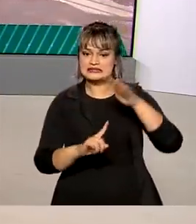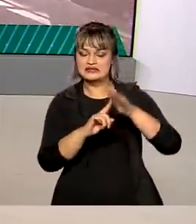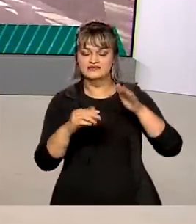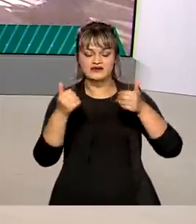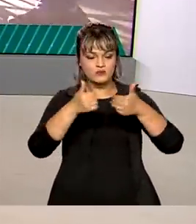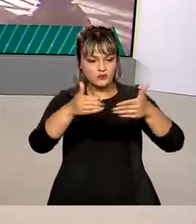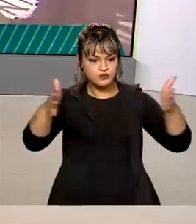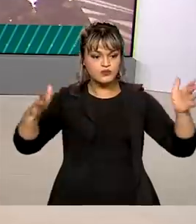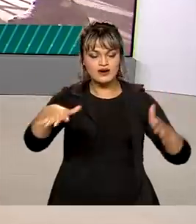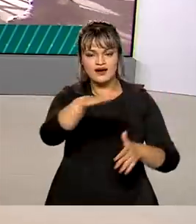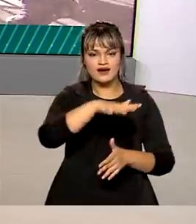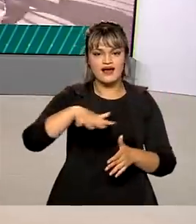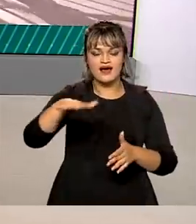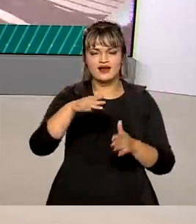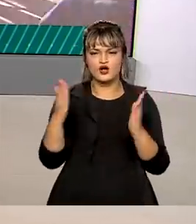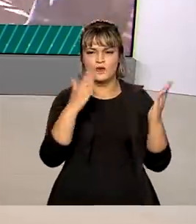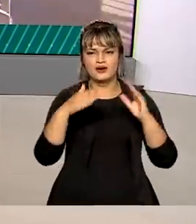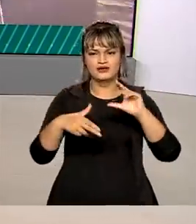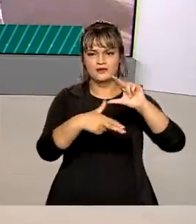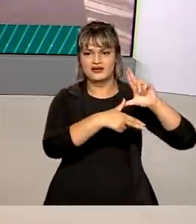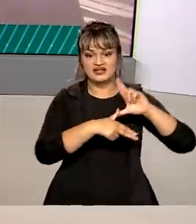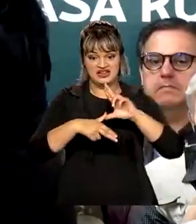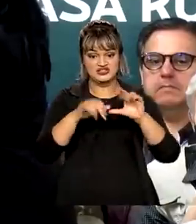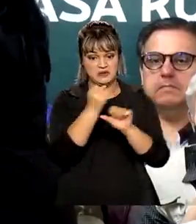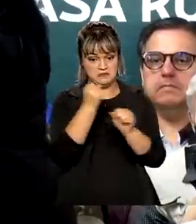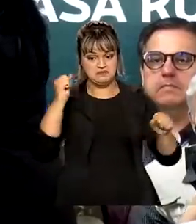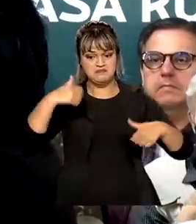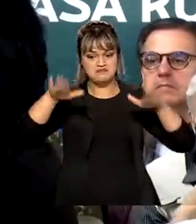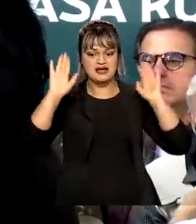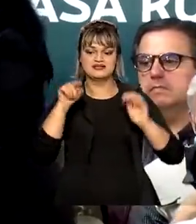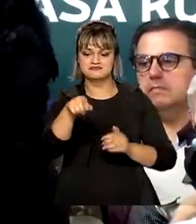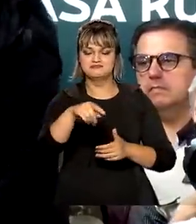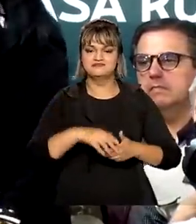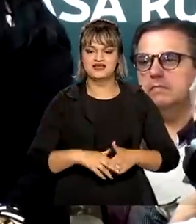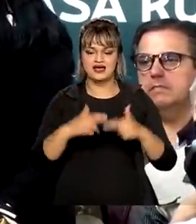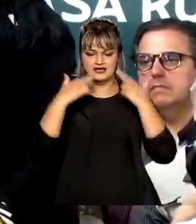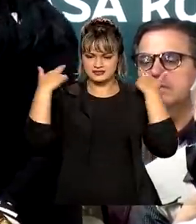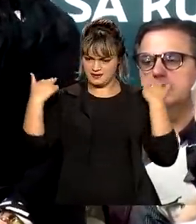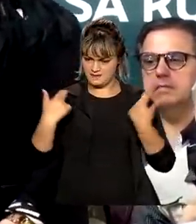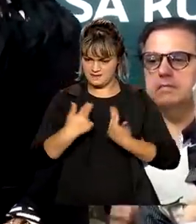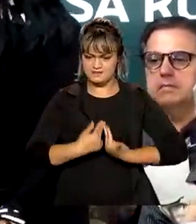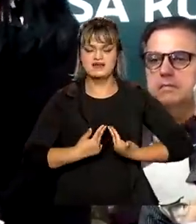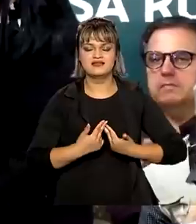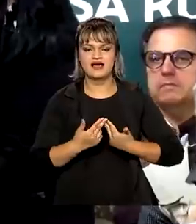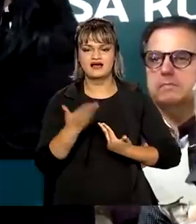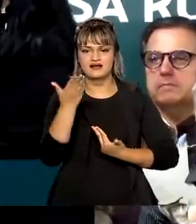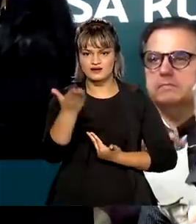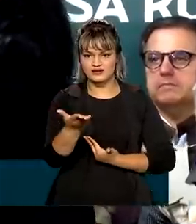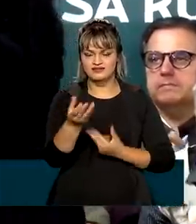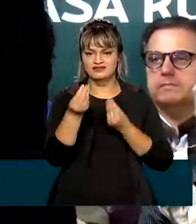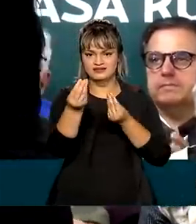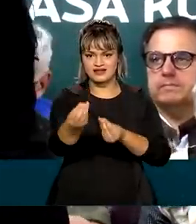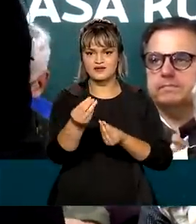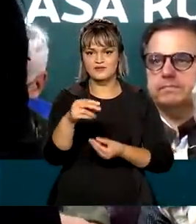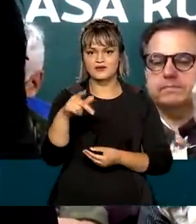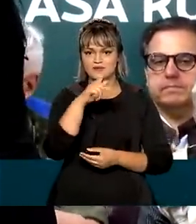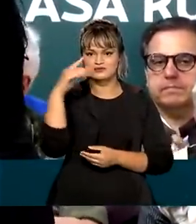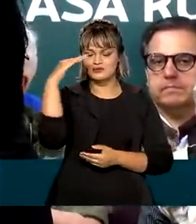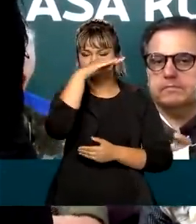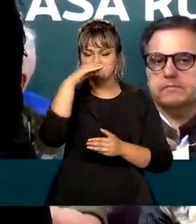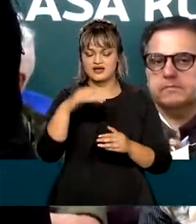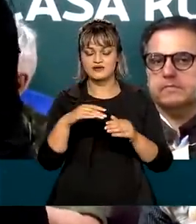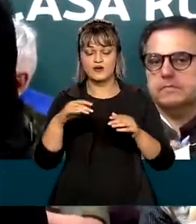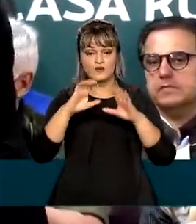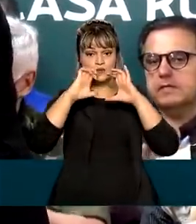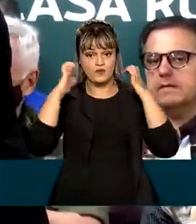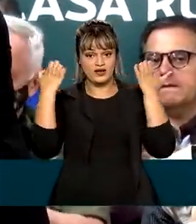a céu aberto do setor na América Latina. A medalha farroupilha foi recebida pelo presidente Jair Bolsonaro em um